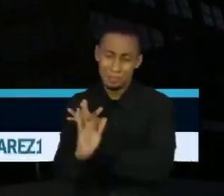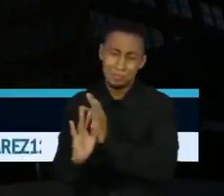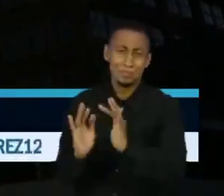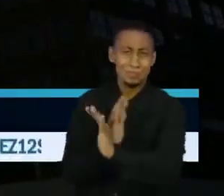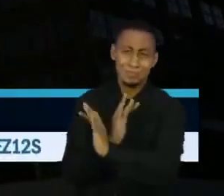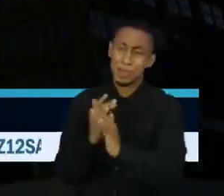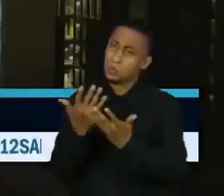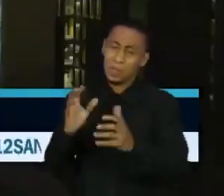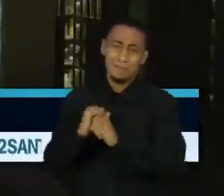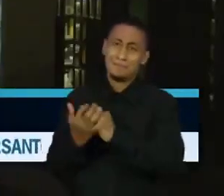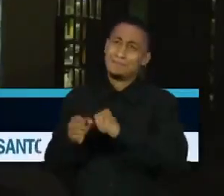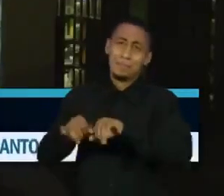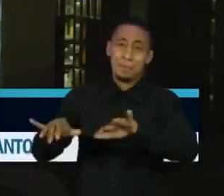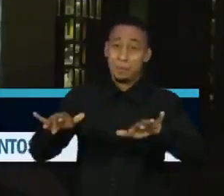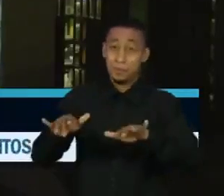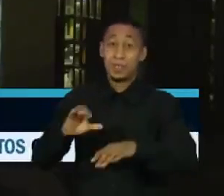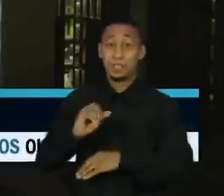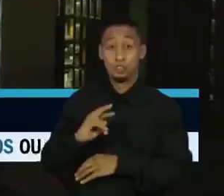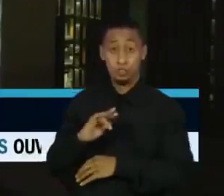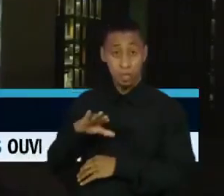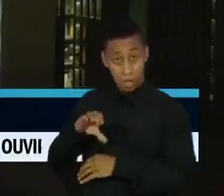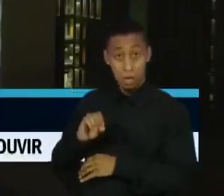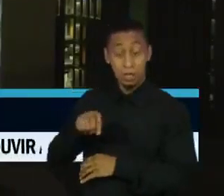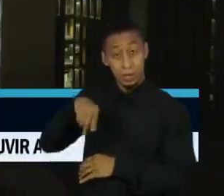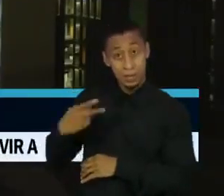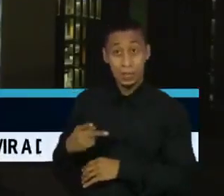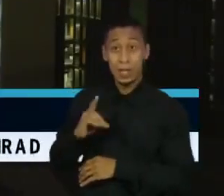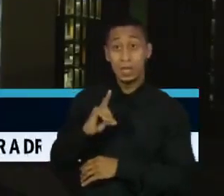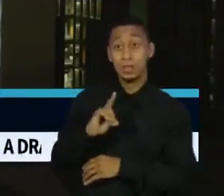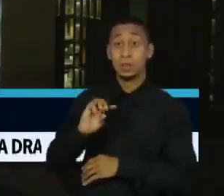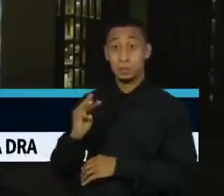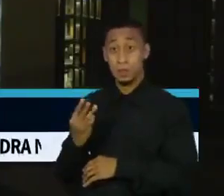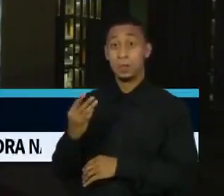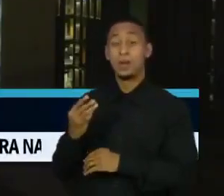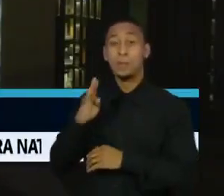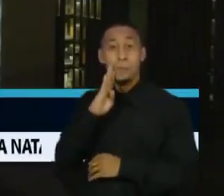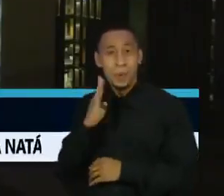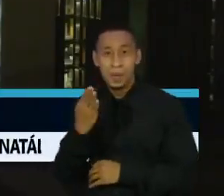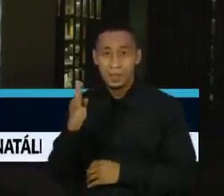em meio à pandemia. Cristiane Ramalho, correspondente da Deutsche Welle de Berlim, para o Jornal da Cultura.